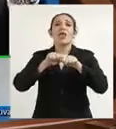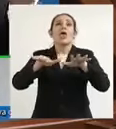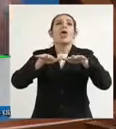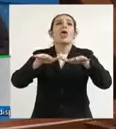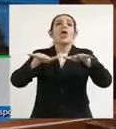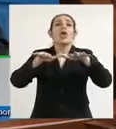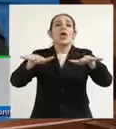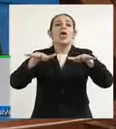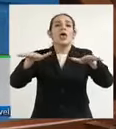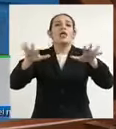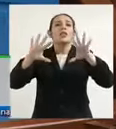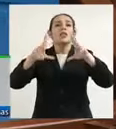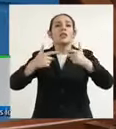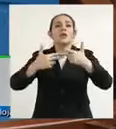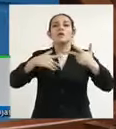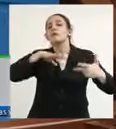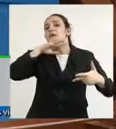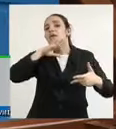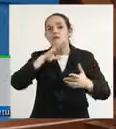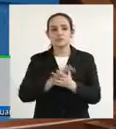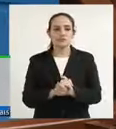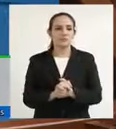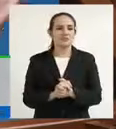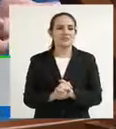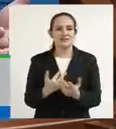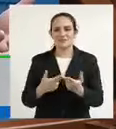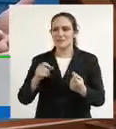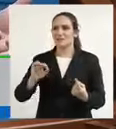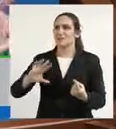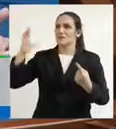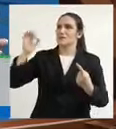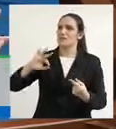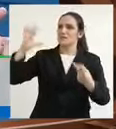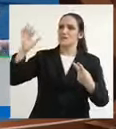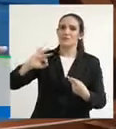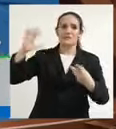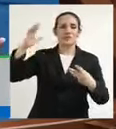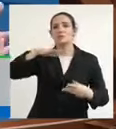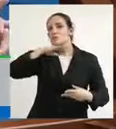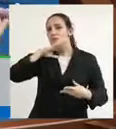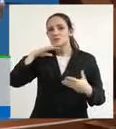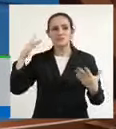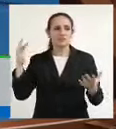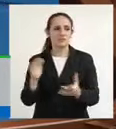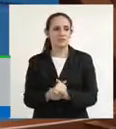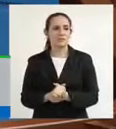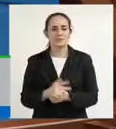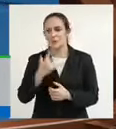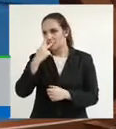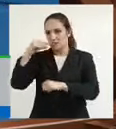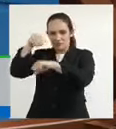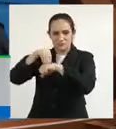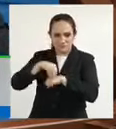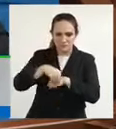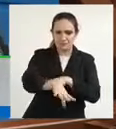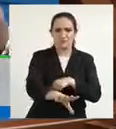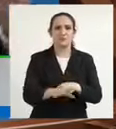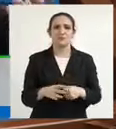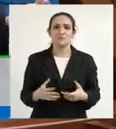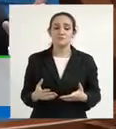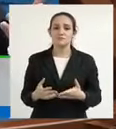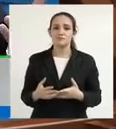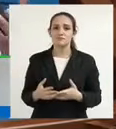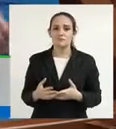coisas que acontecem lá fora. todas as coisas ruins que acontecem lá fora do país, eles trazem para cá e